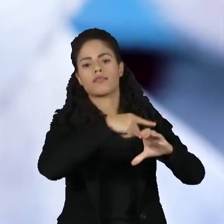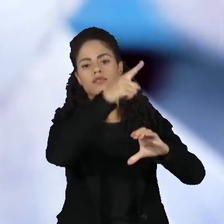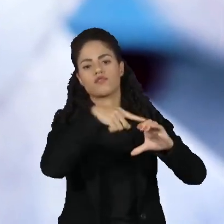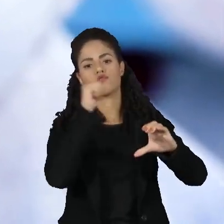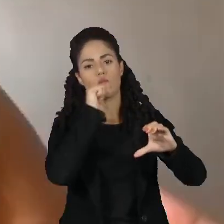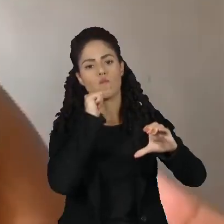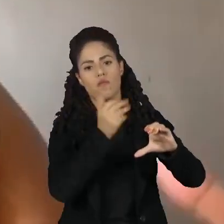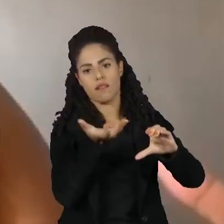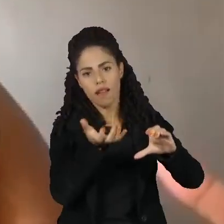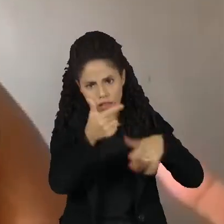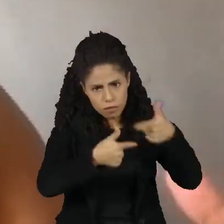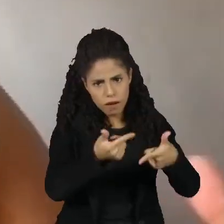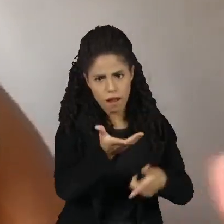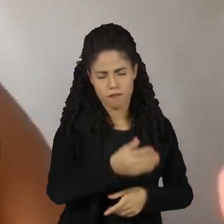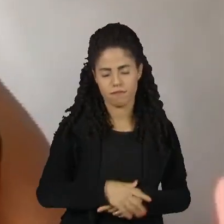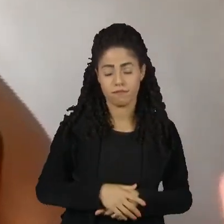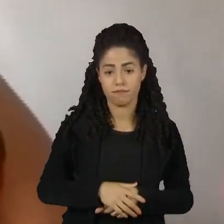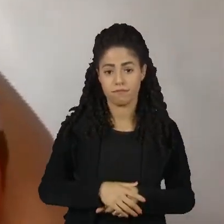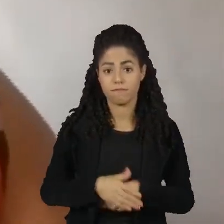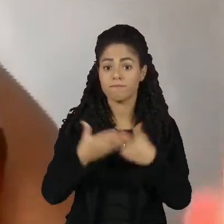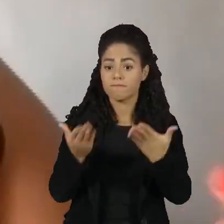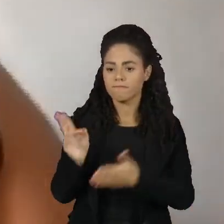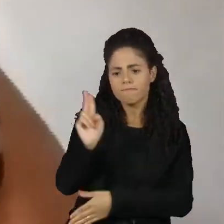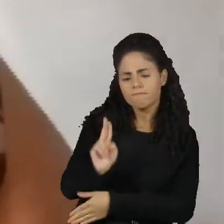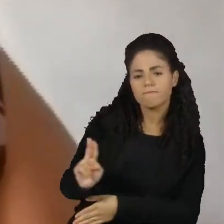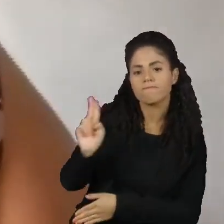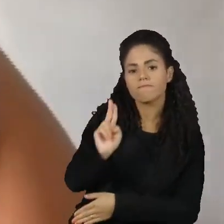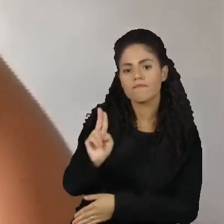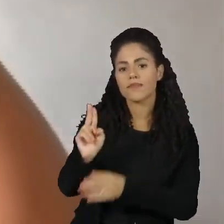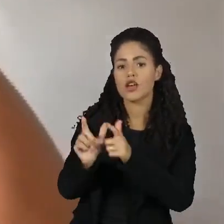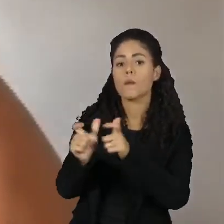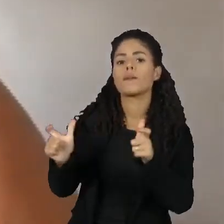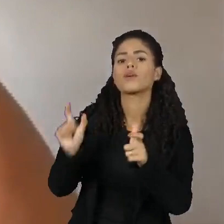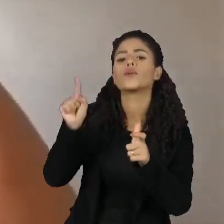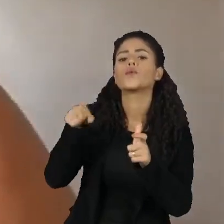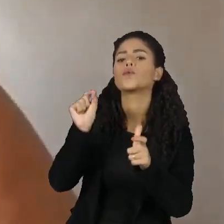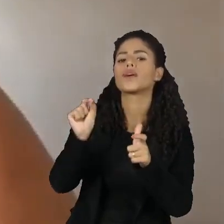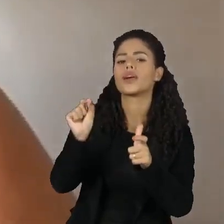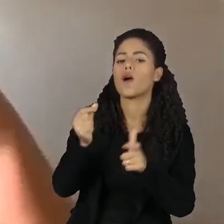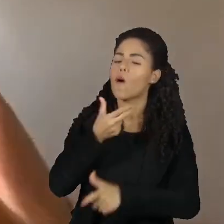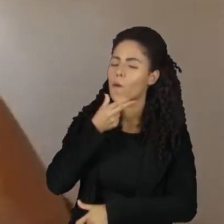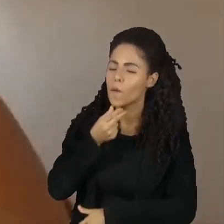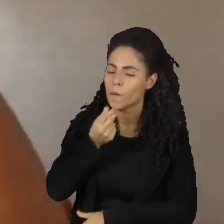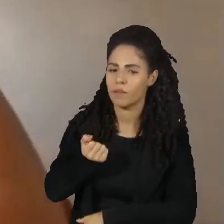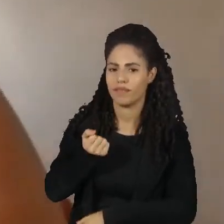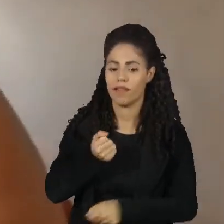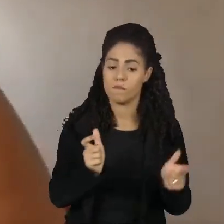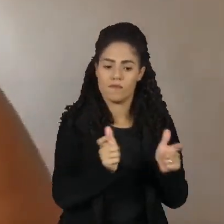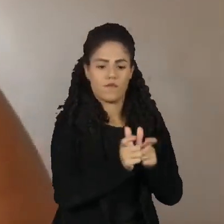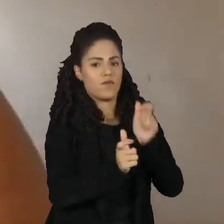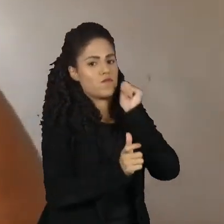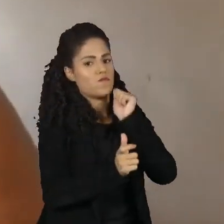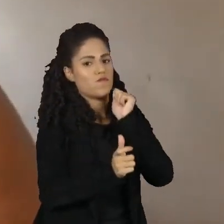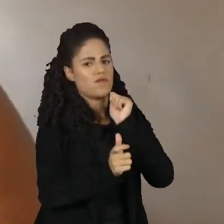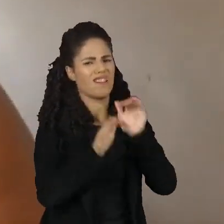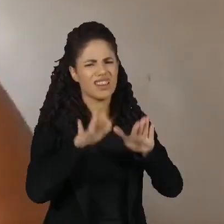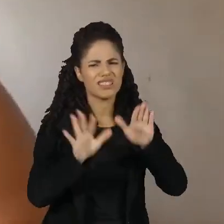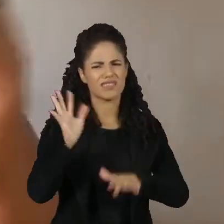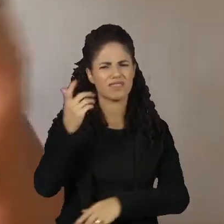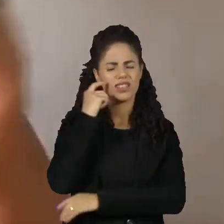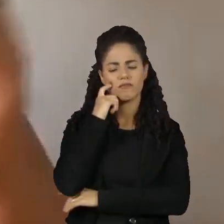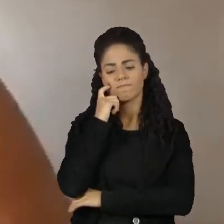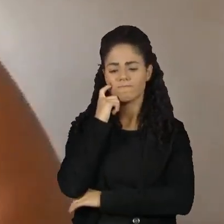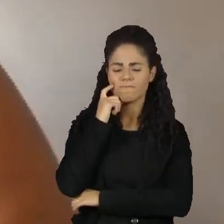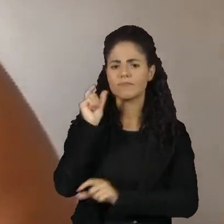mulheres. A academia, ela é masculina, né? E o entendimento que se tem disso